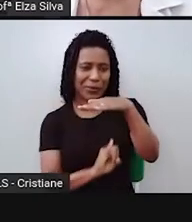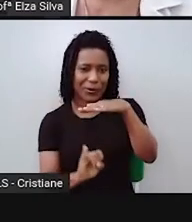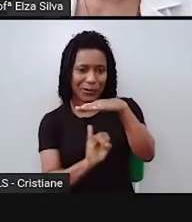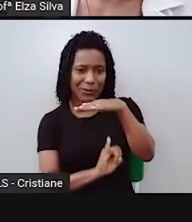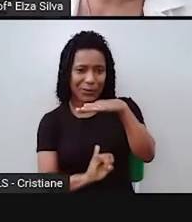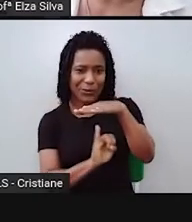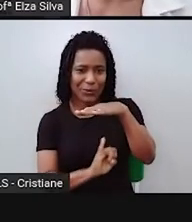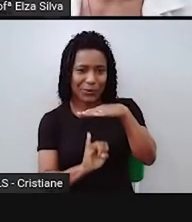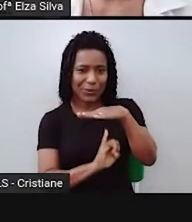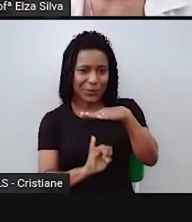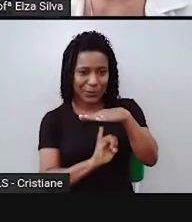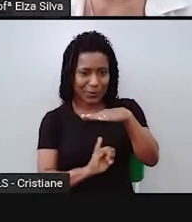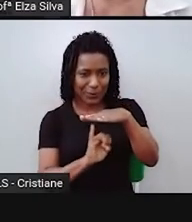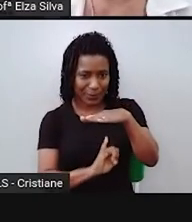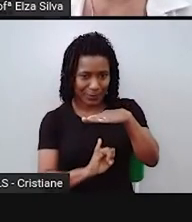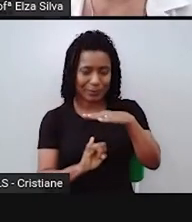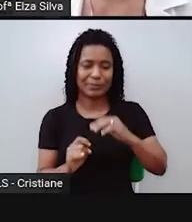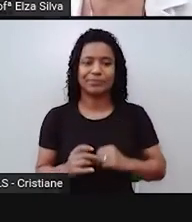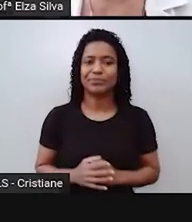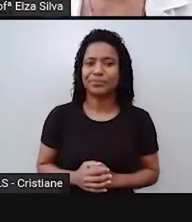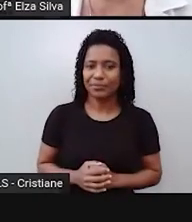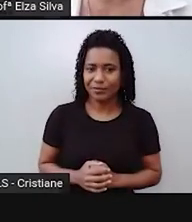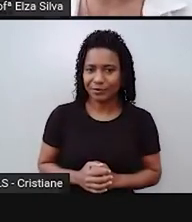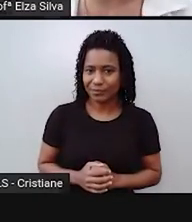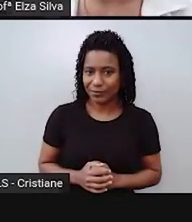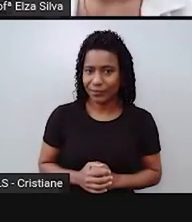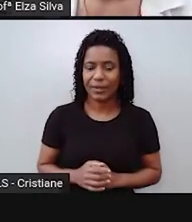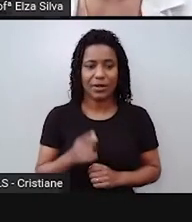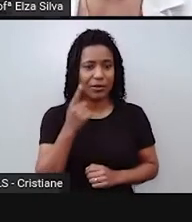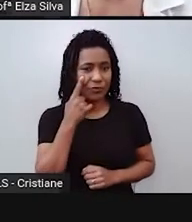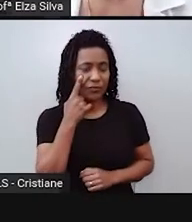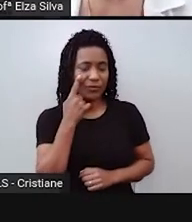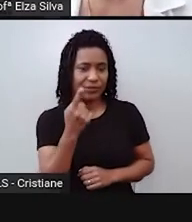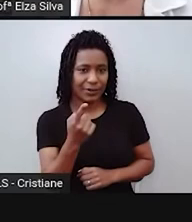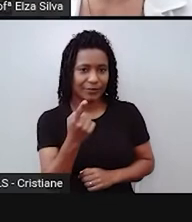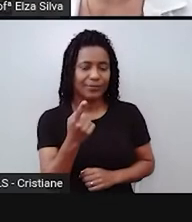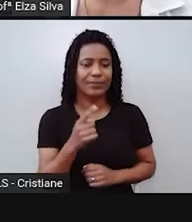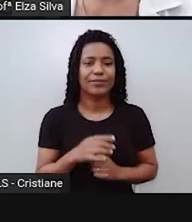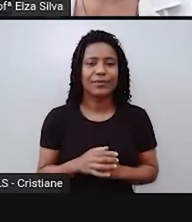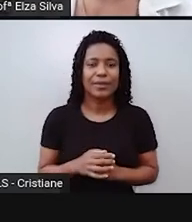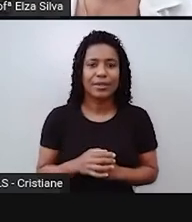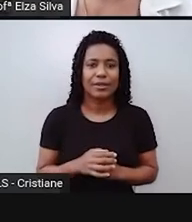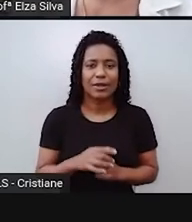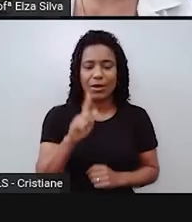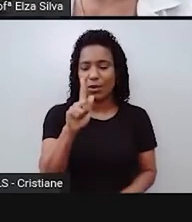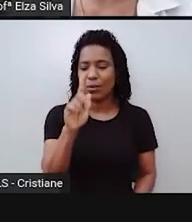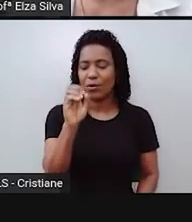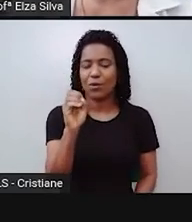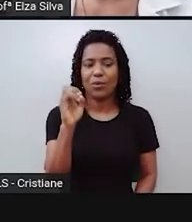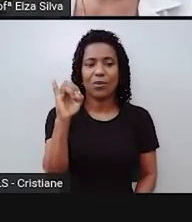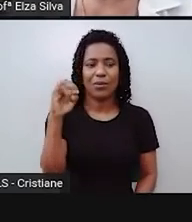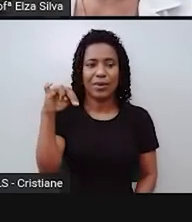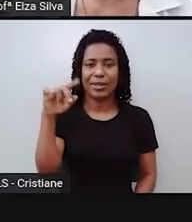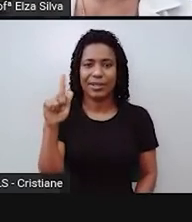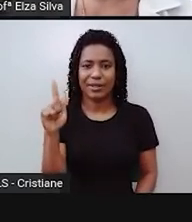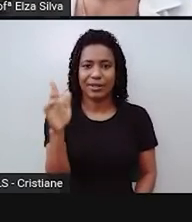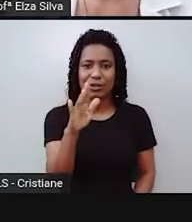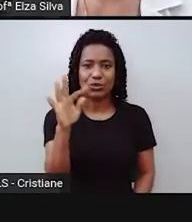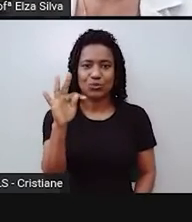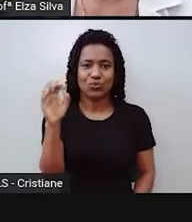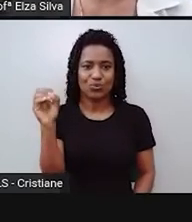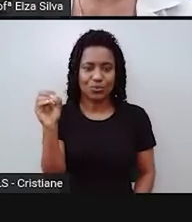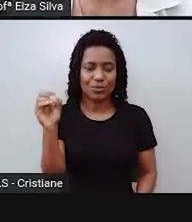fala do dia a dia, a expressão going to geralmente é abreviada para gonna,